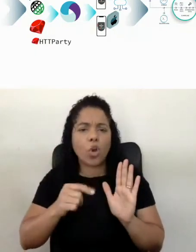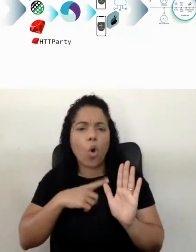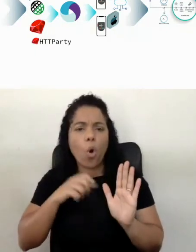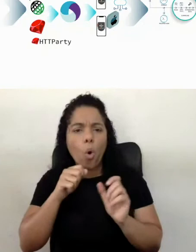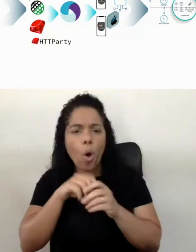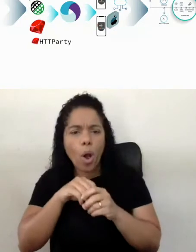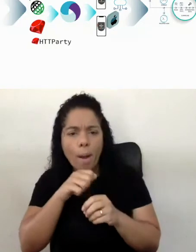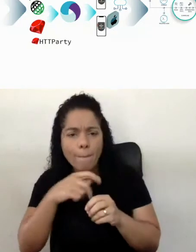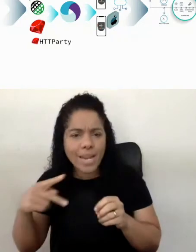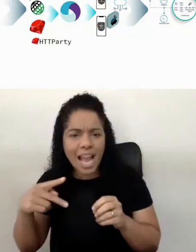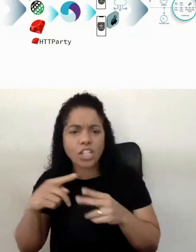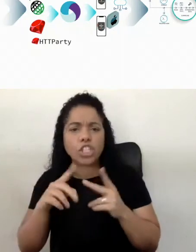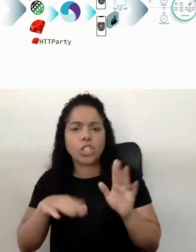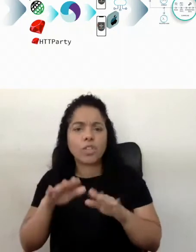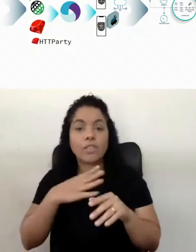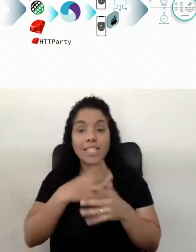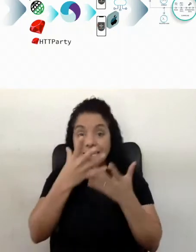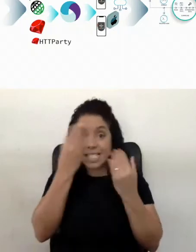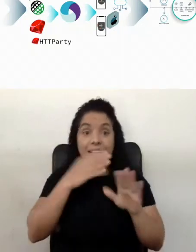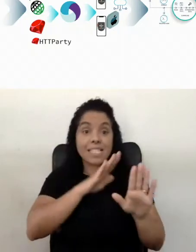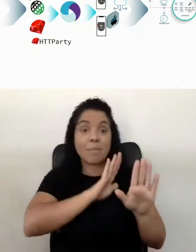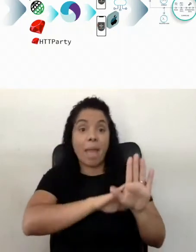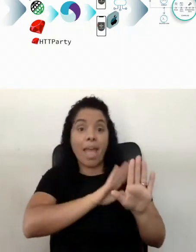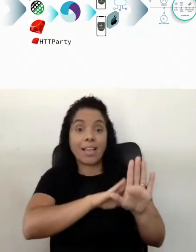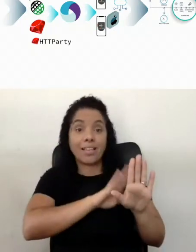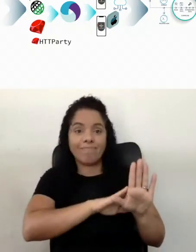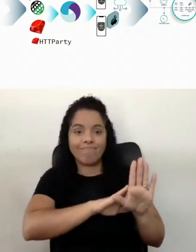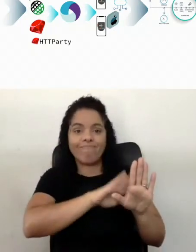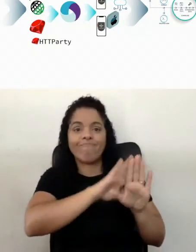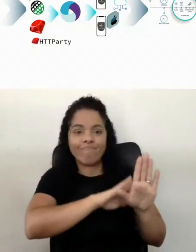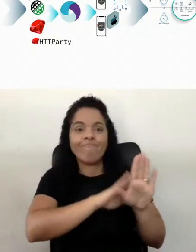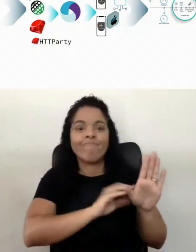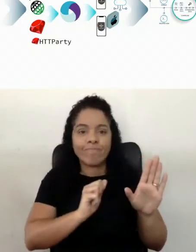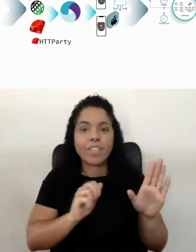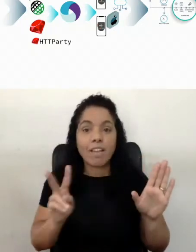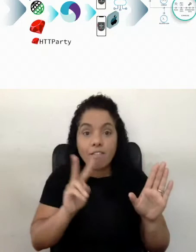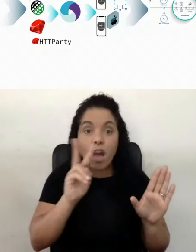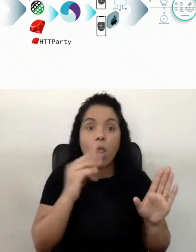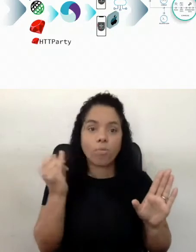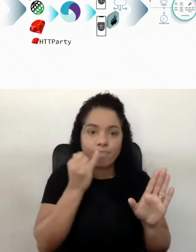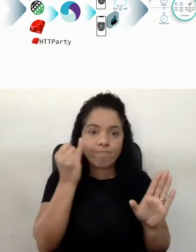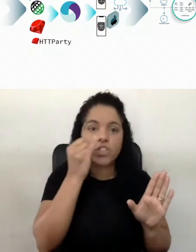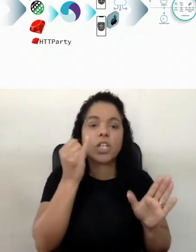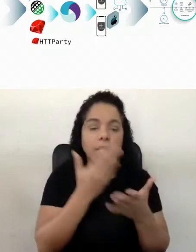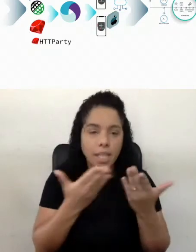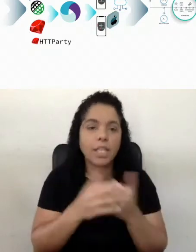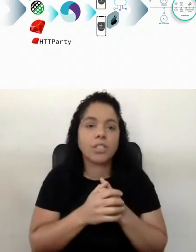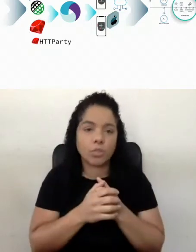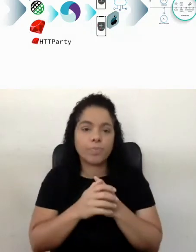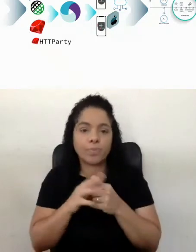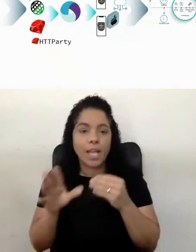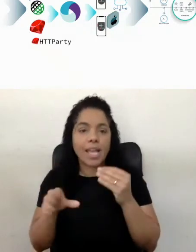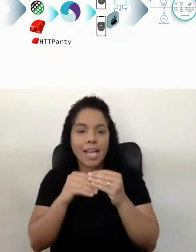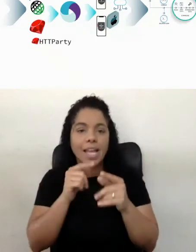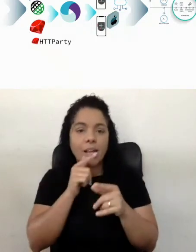o front-end do aplicativo, e muitas das vezes esquecendo o back-end, que, puta, tem um valor gigantesco e agrega muito. Então,